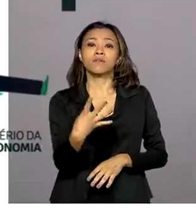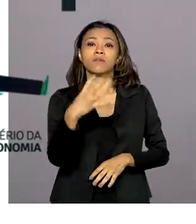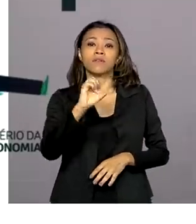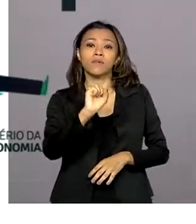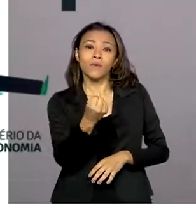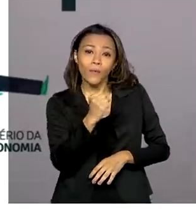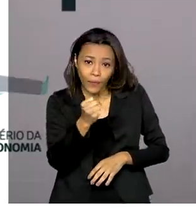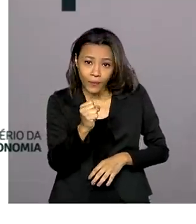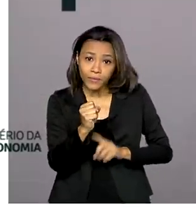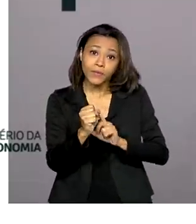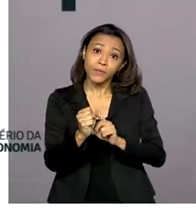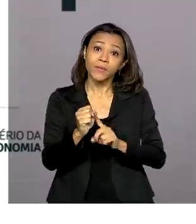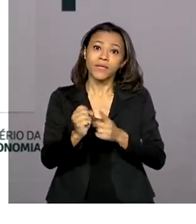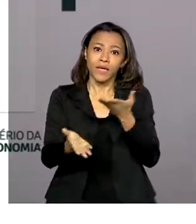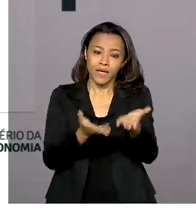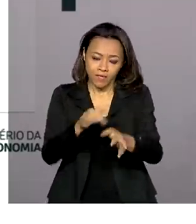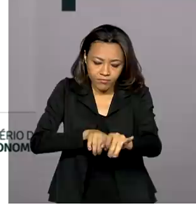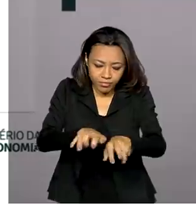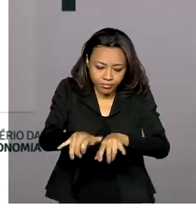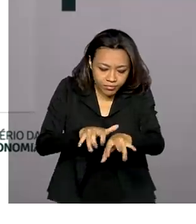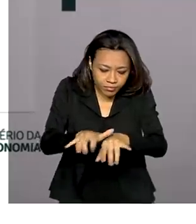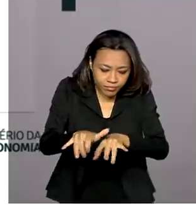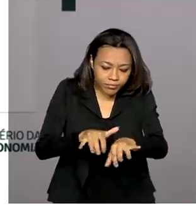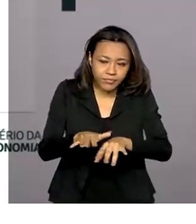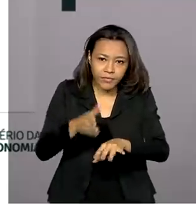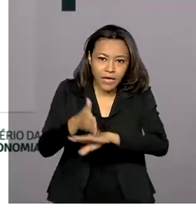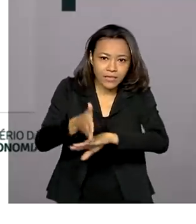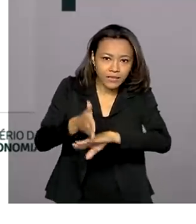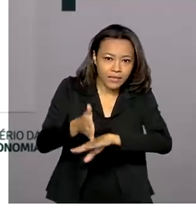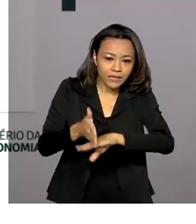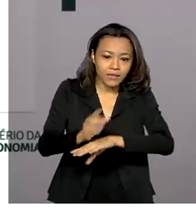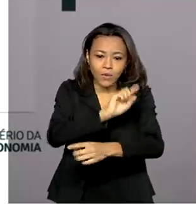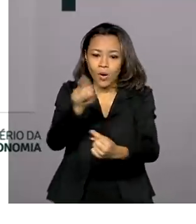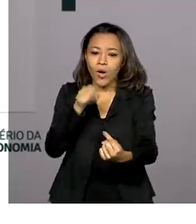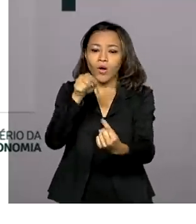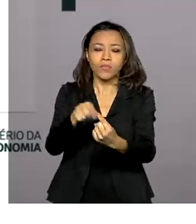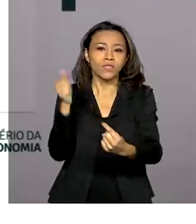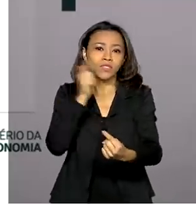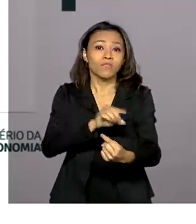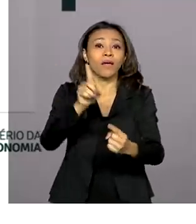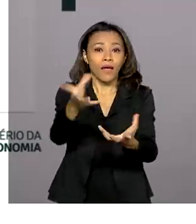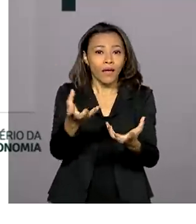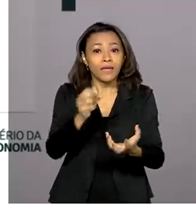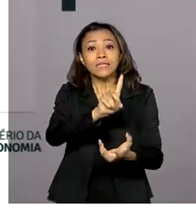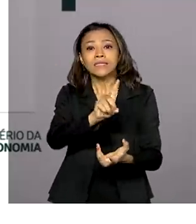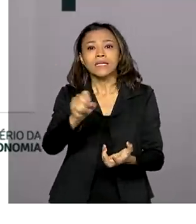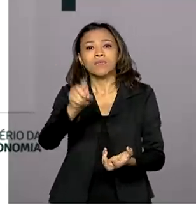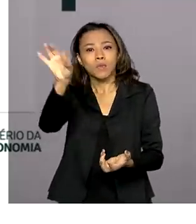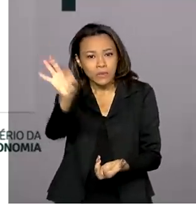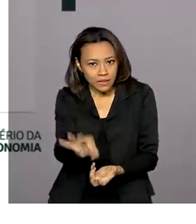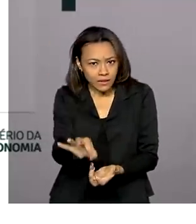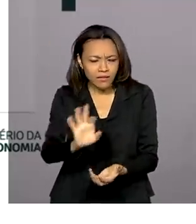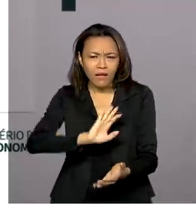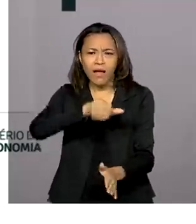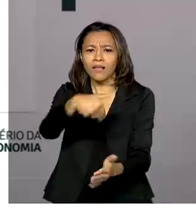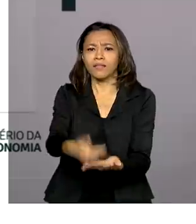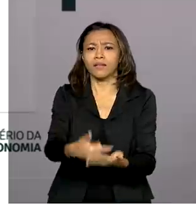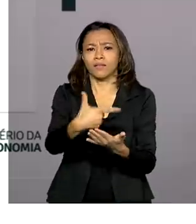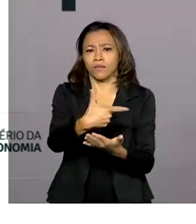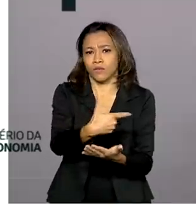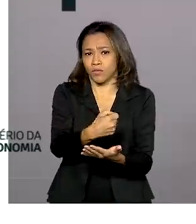serviços públicos digitalizados. A meta é alcançar 100% até 2022.